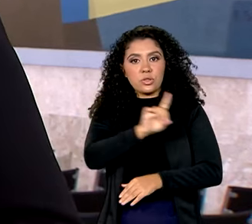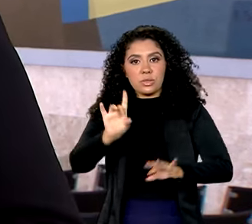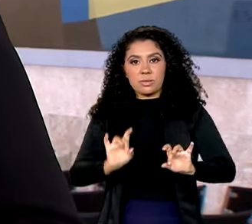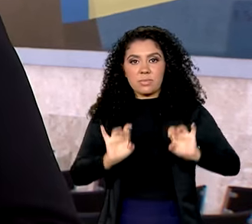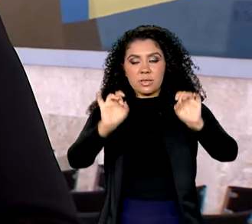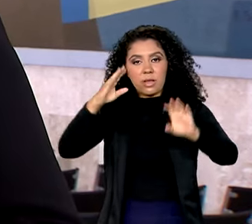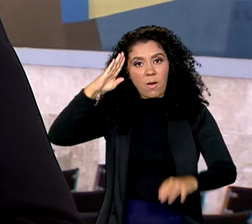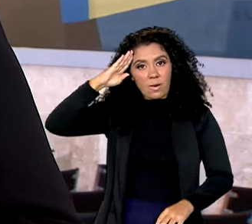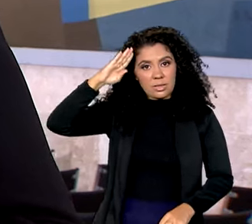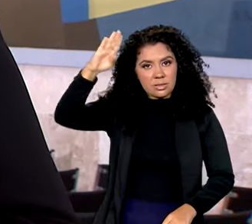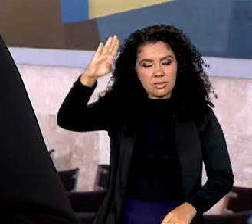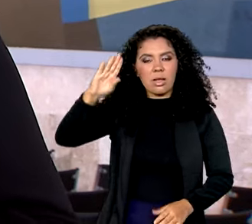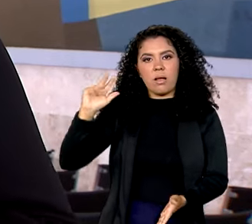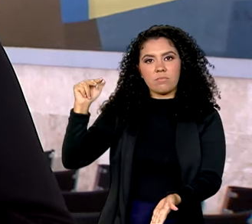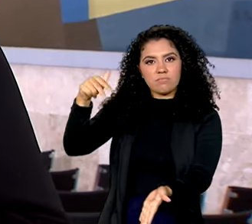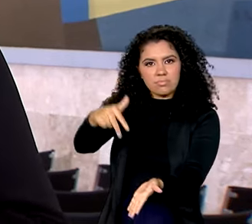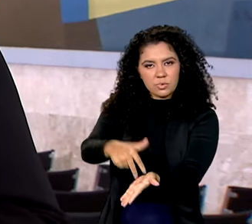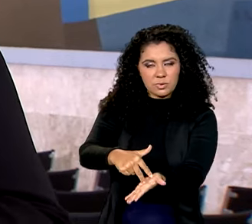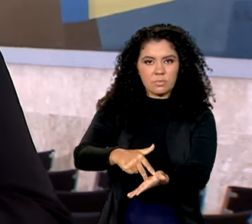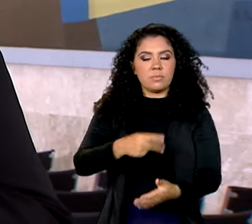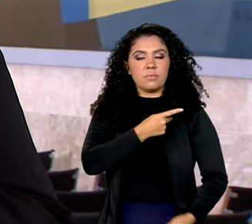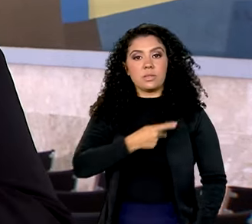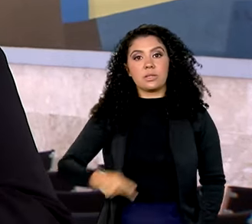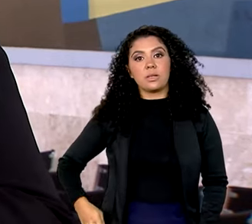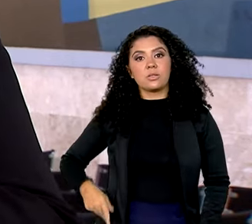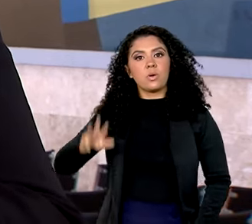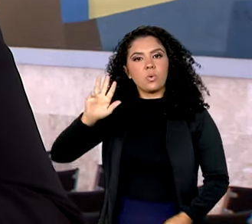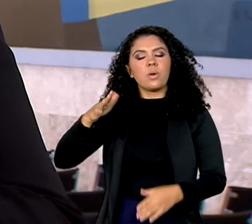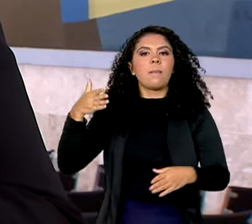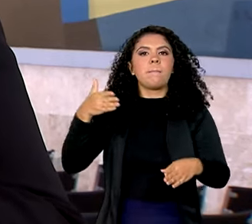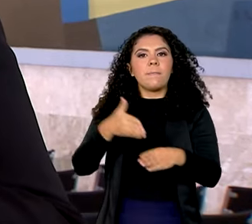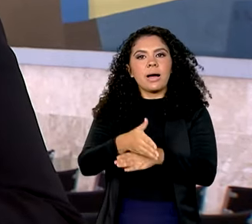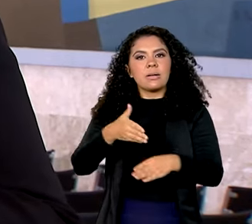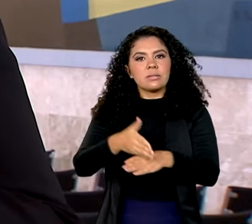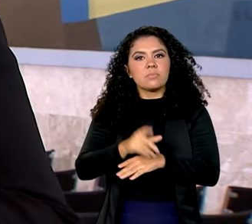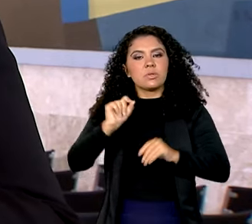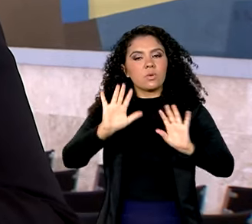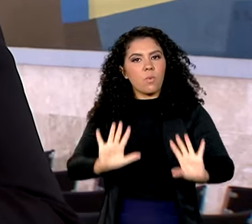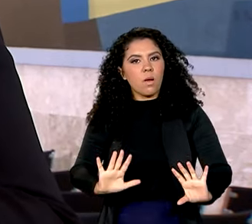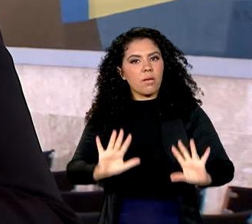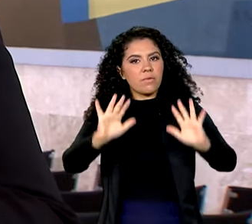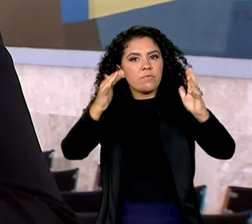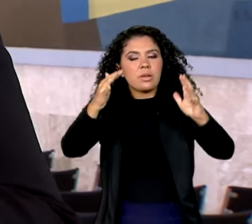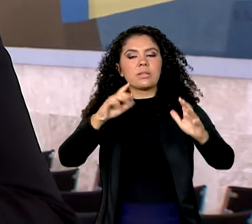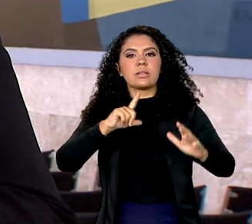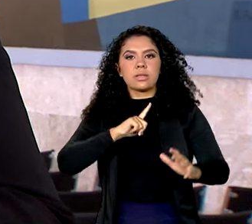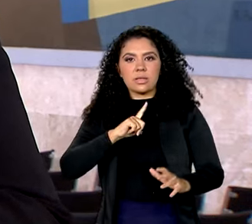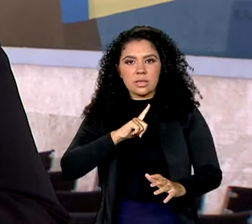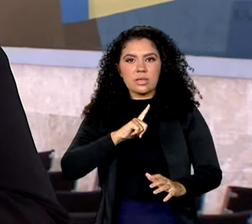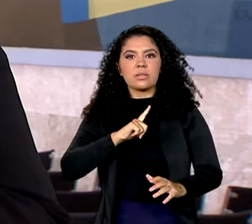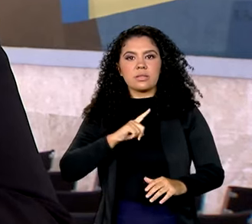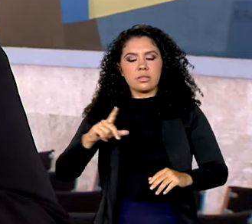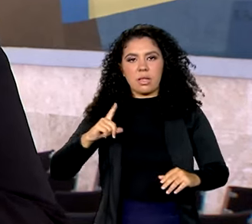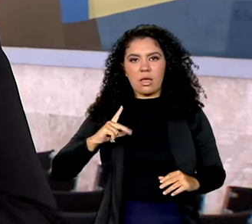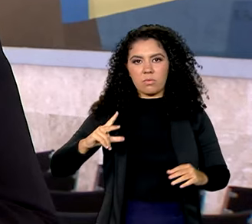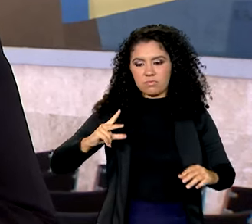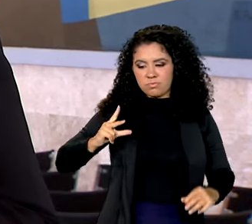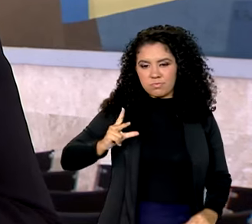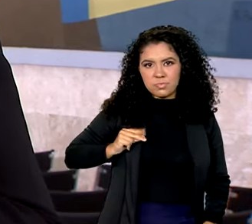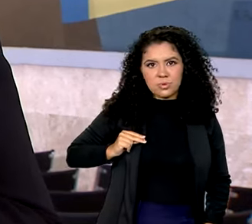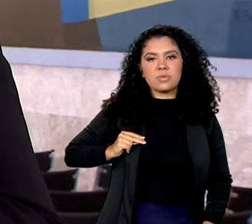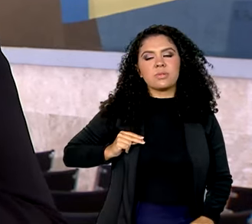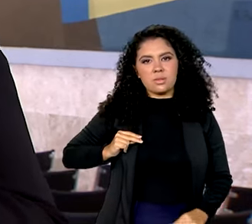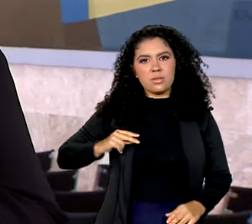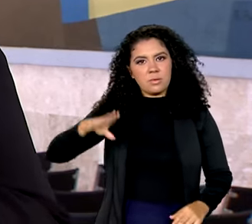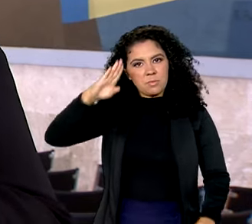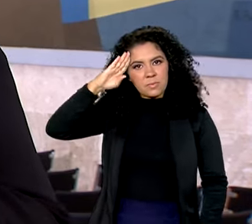Nessa cerimônia do Dia do Exército, o presidente Lula vai participar de uma solenidade onde serão condecoradas com a Ordem do Mérito